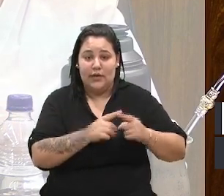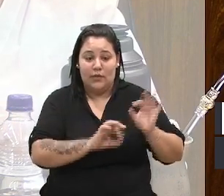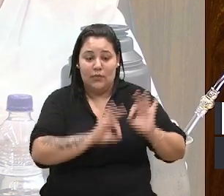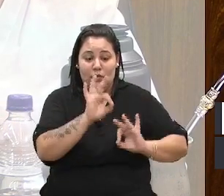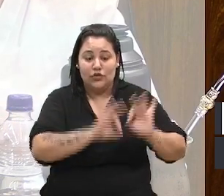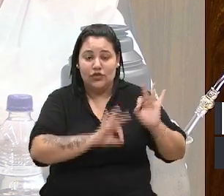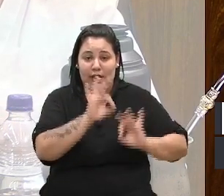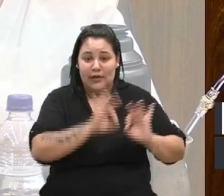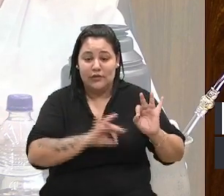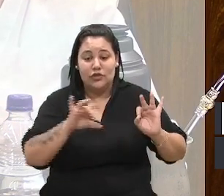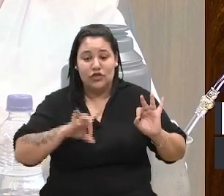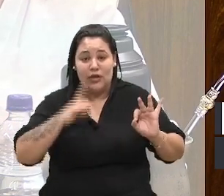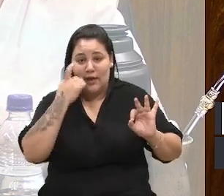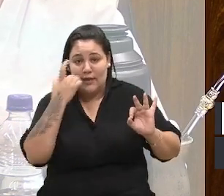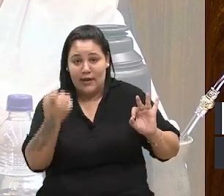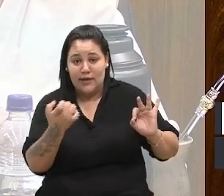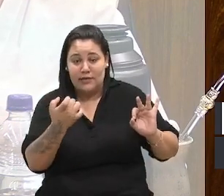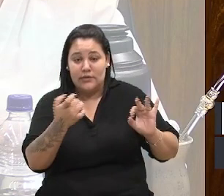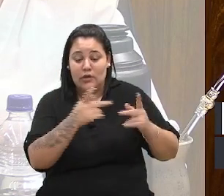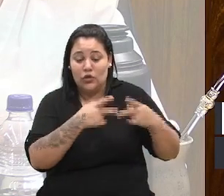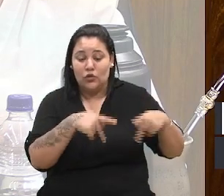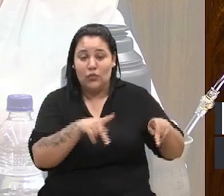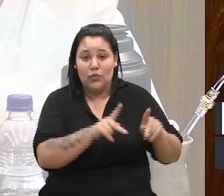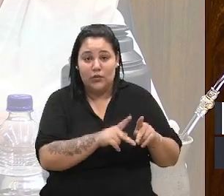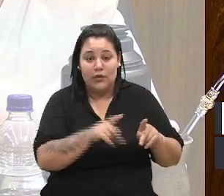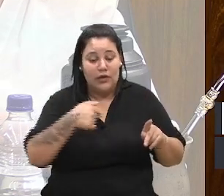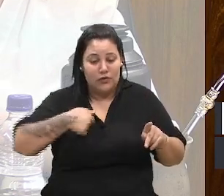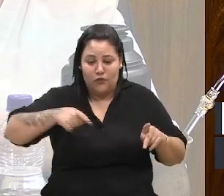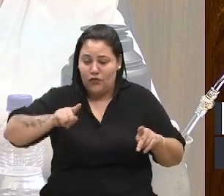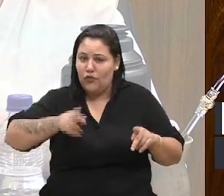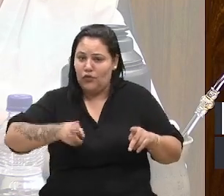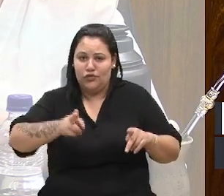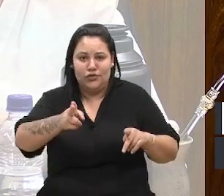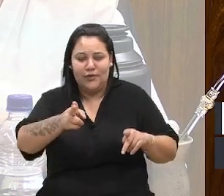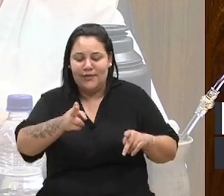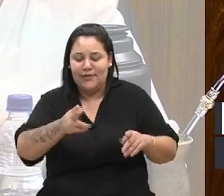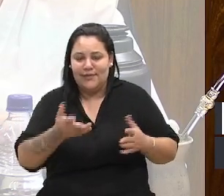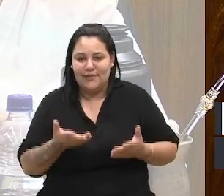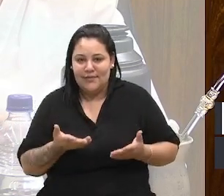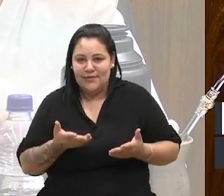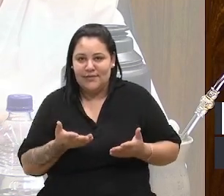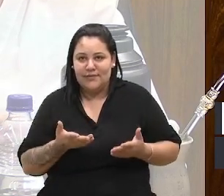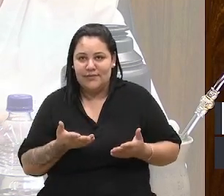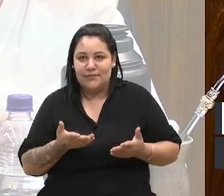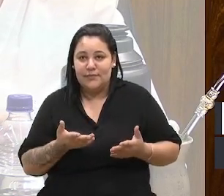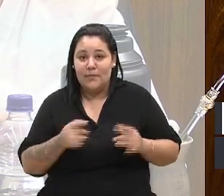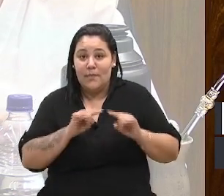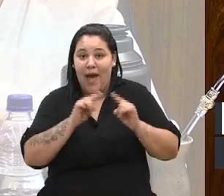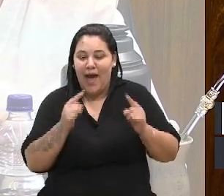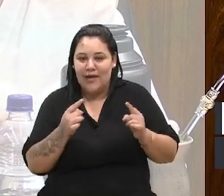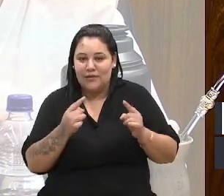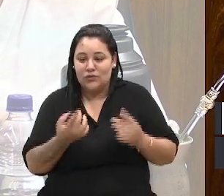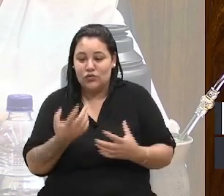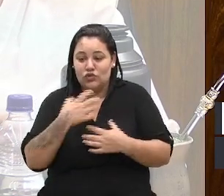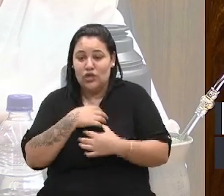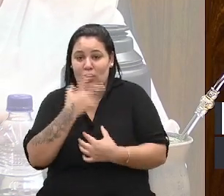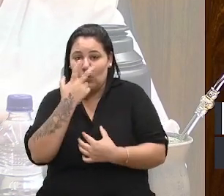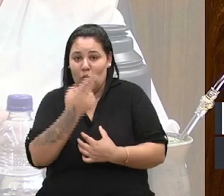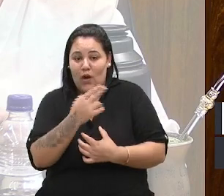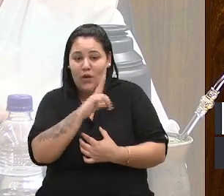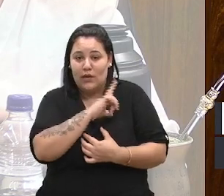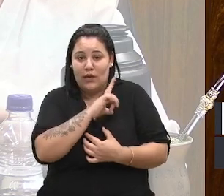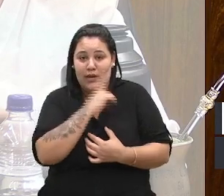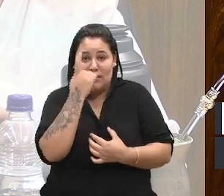lastrados no interesse público. E assim o faremos. Agora, da mesma forma que o interesse público se